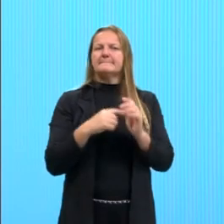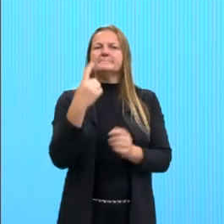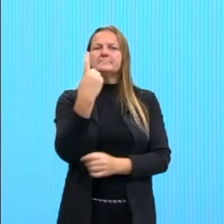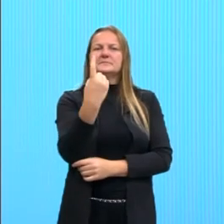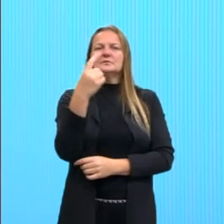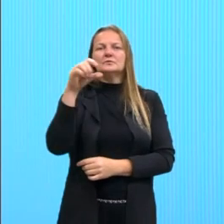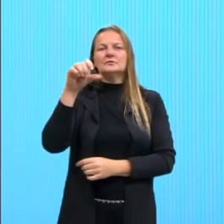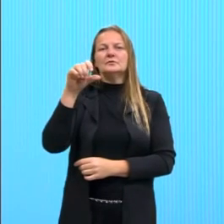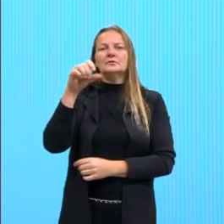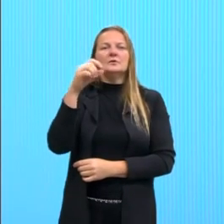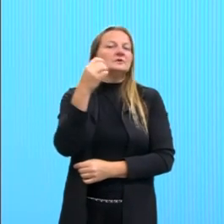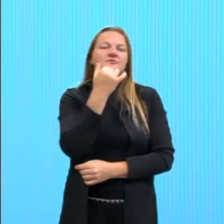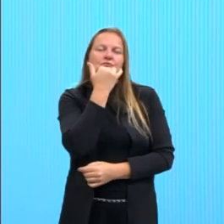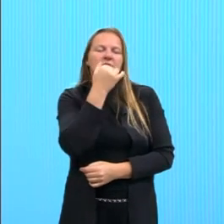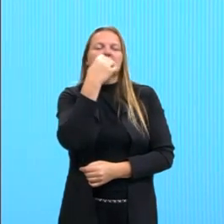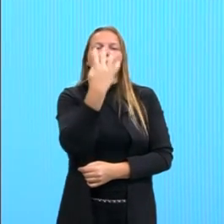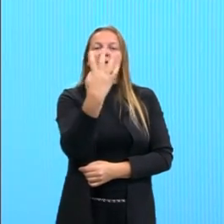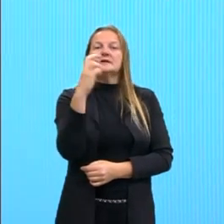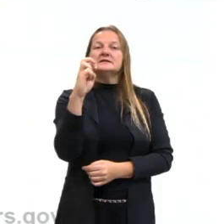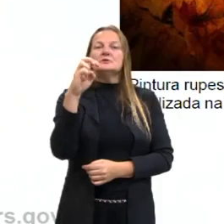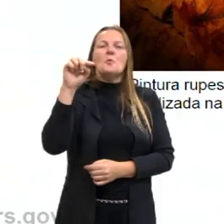de 45 mil anos atrás.